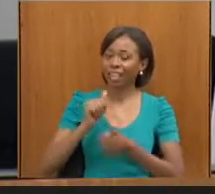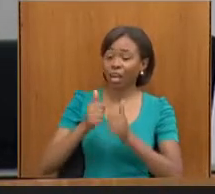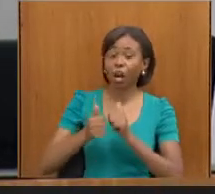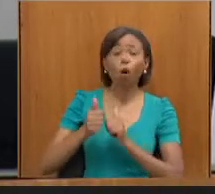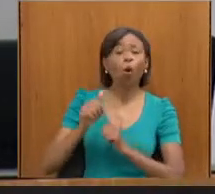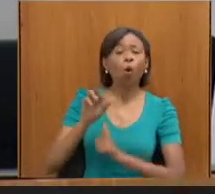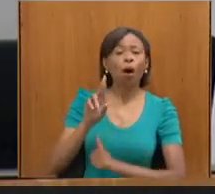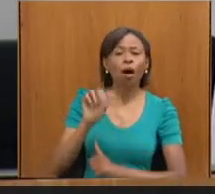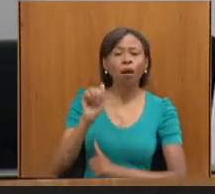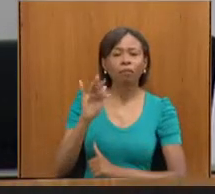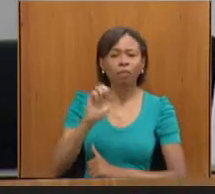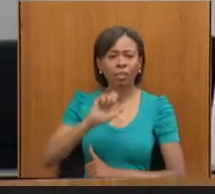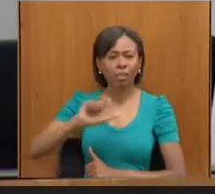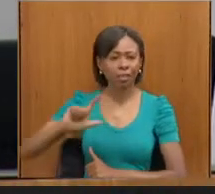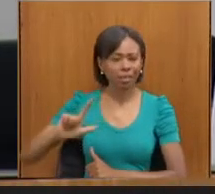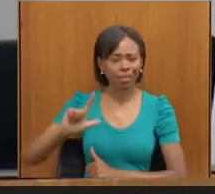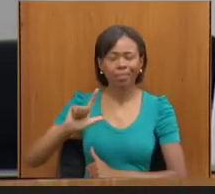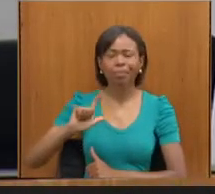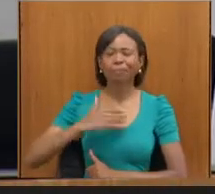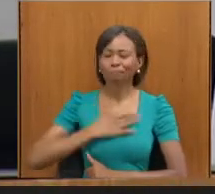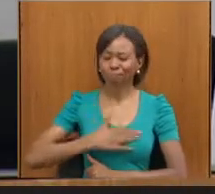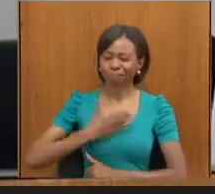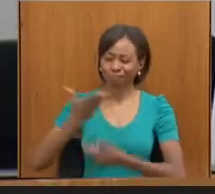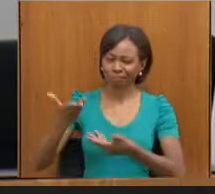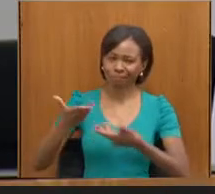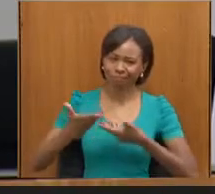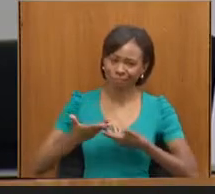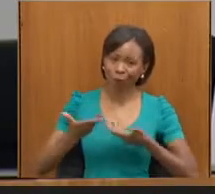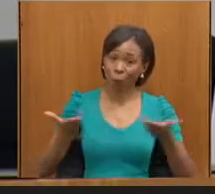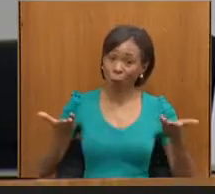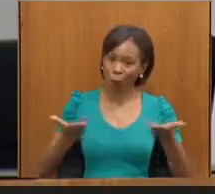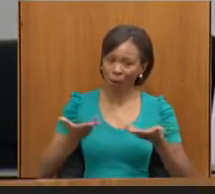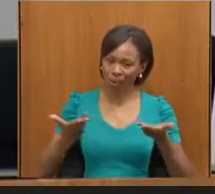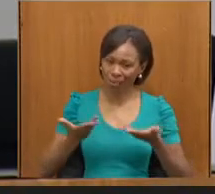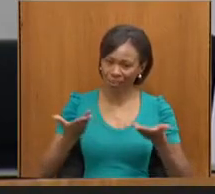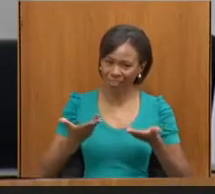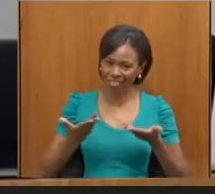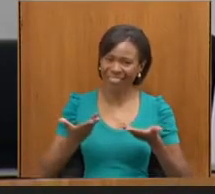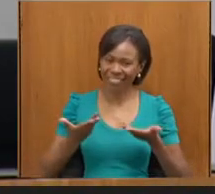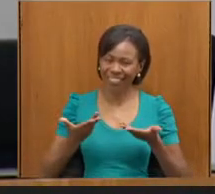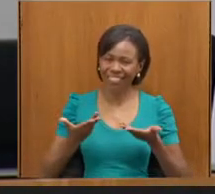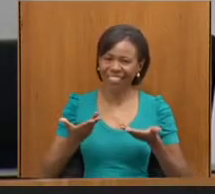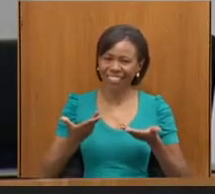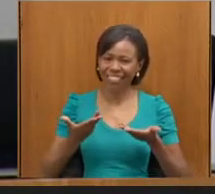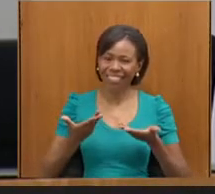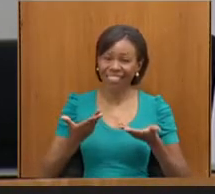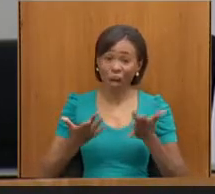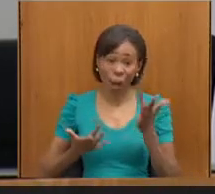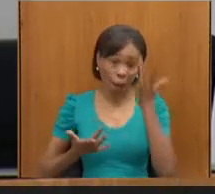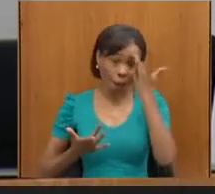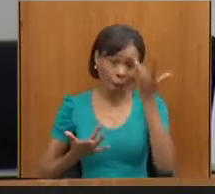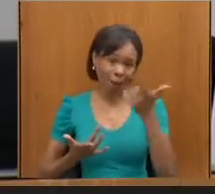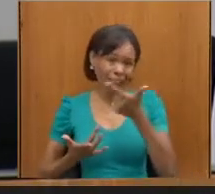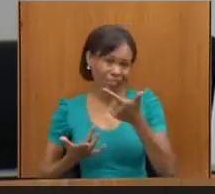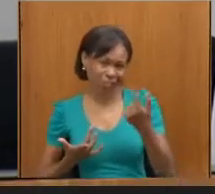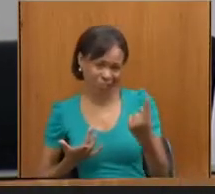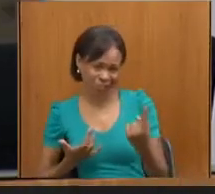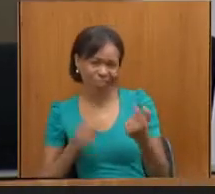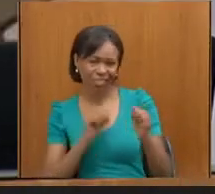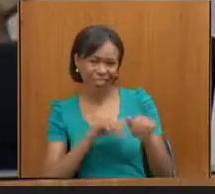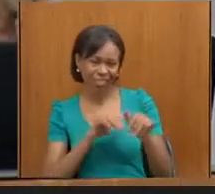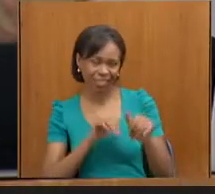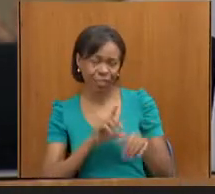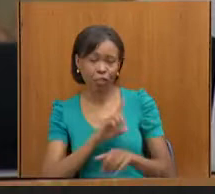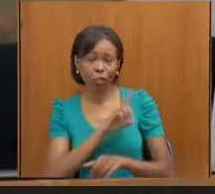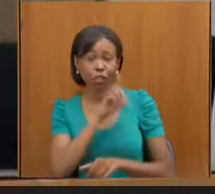nesse dia, nesse dia 20 de setembro, data, dia que antecede o dia 21 de setembro também, que é o dia nacional da